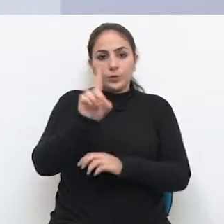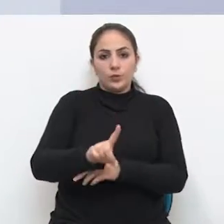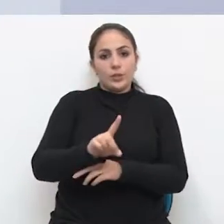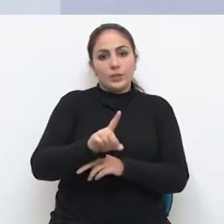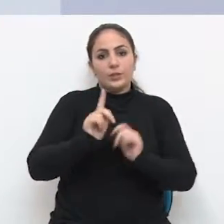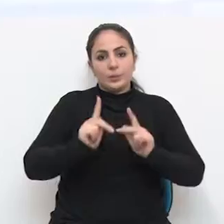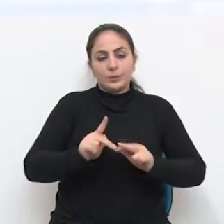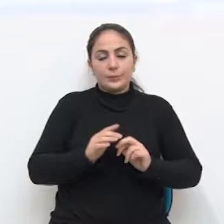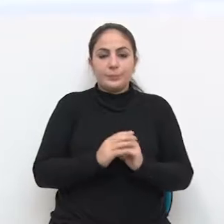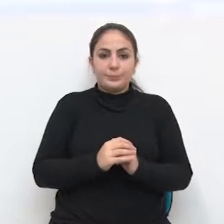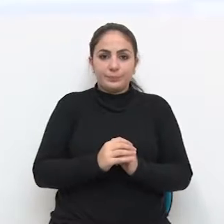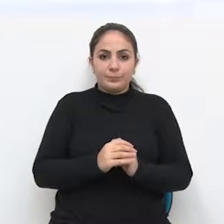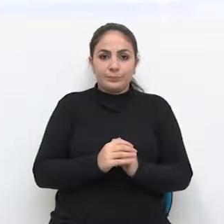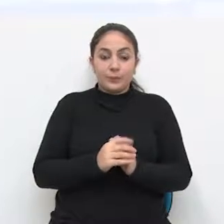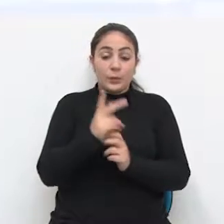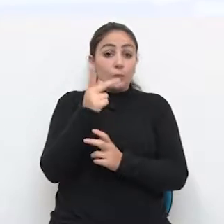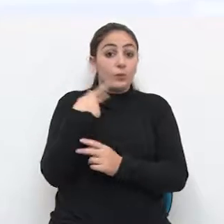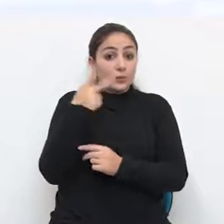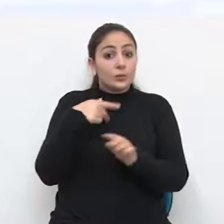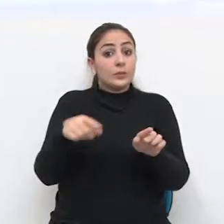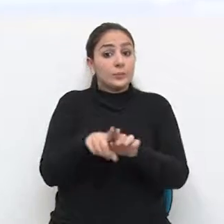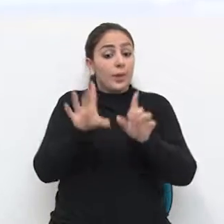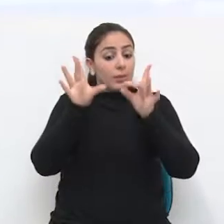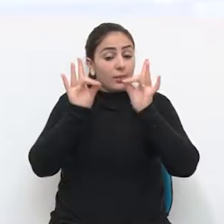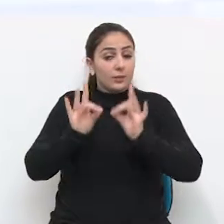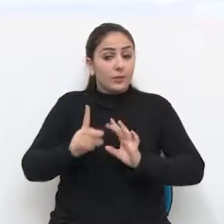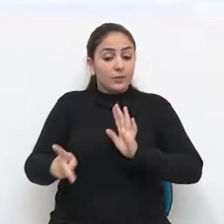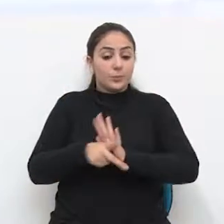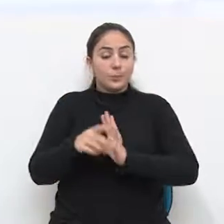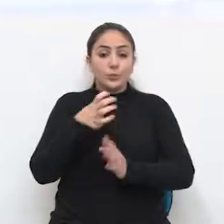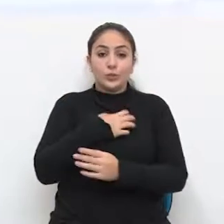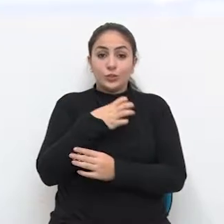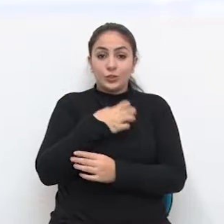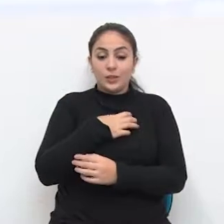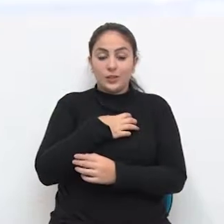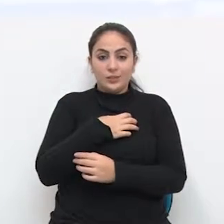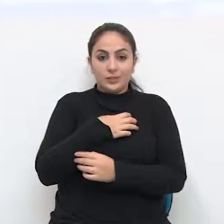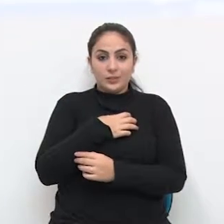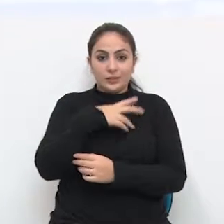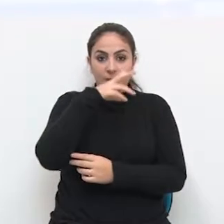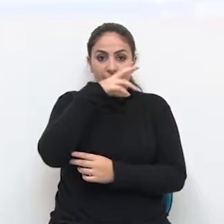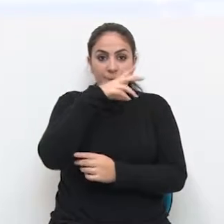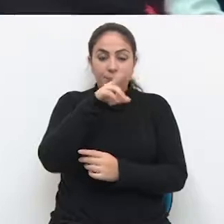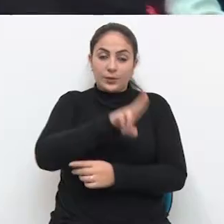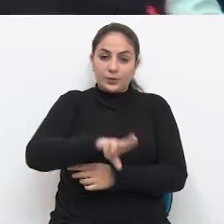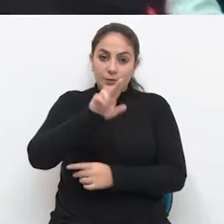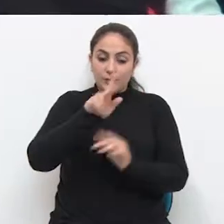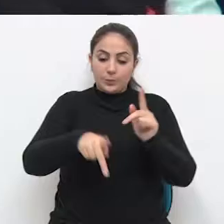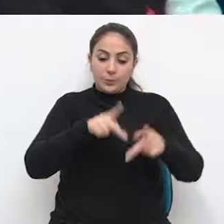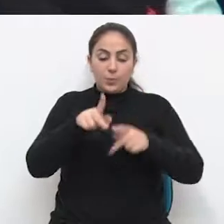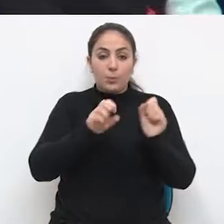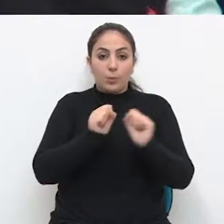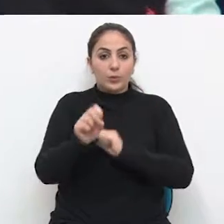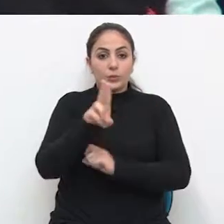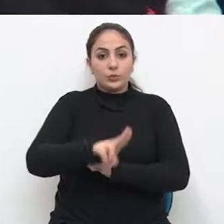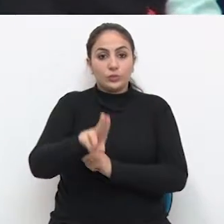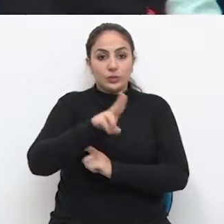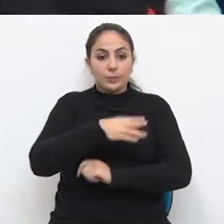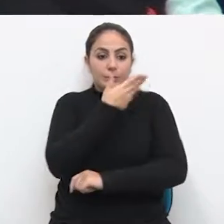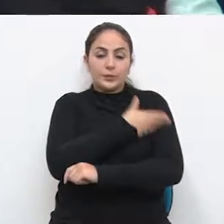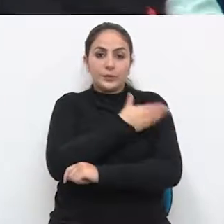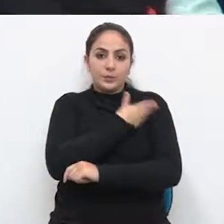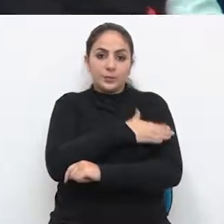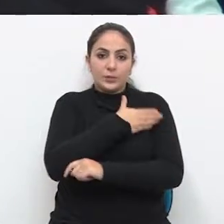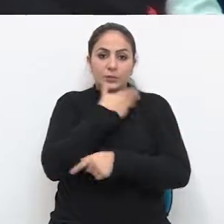como contribuinte. O parlamentar também deu detalhes da forma como a Universidade Popular poderia ser utilizada